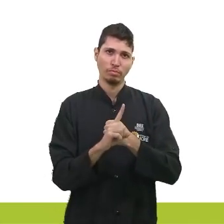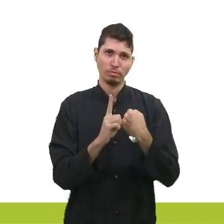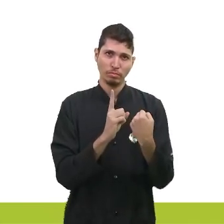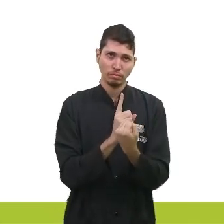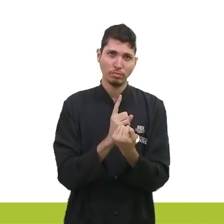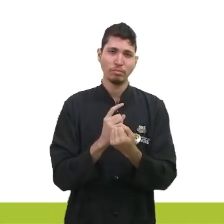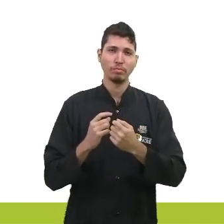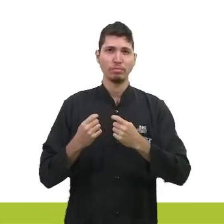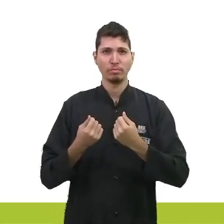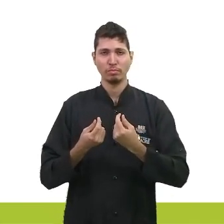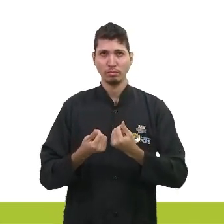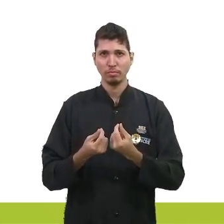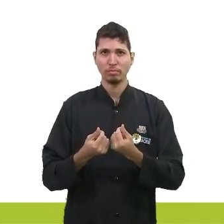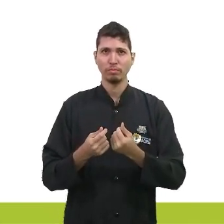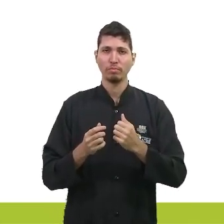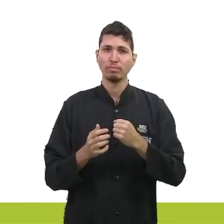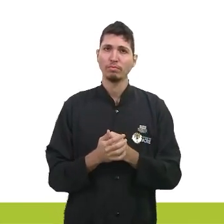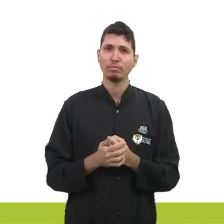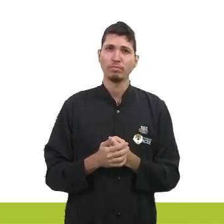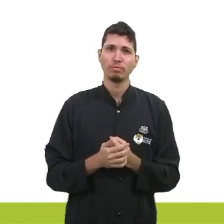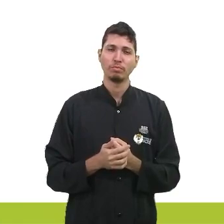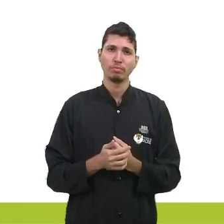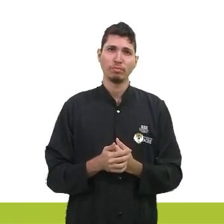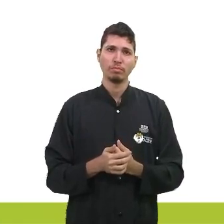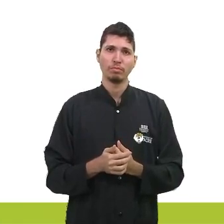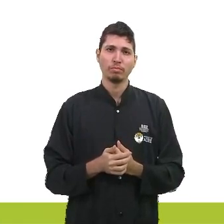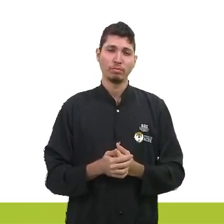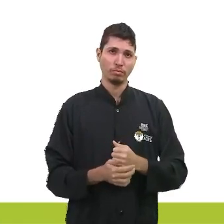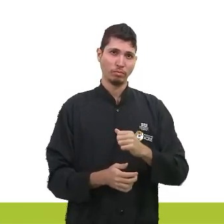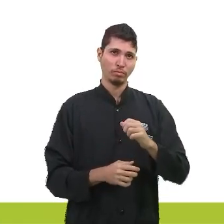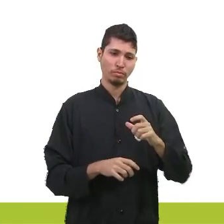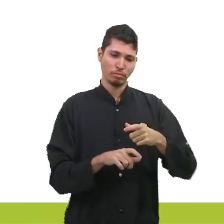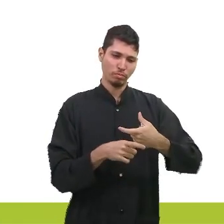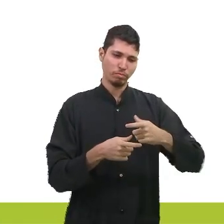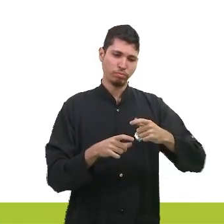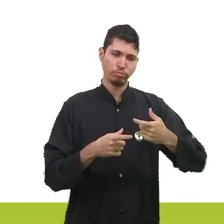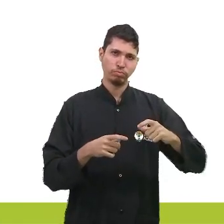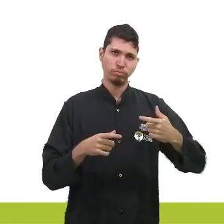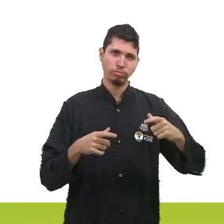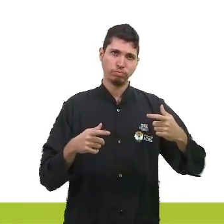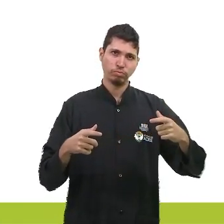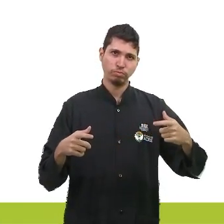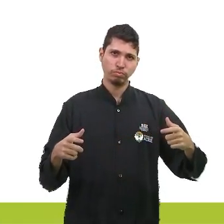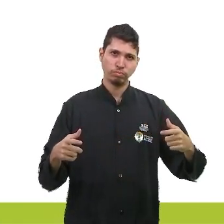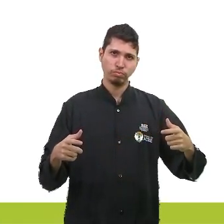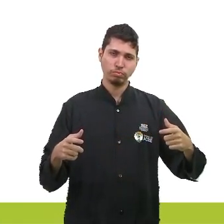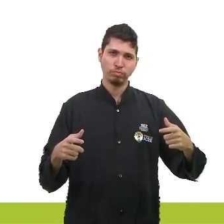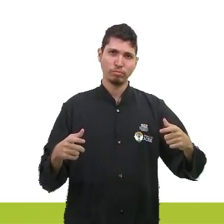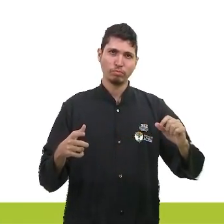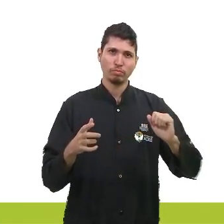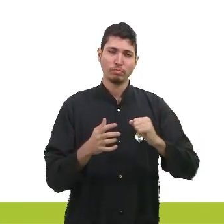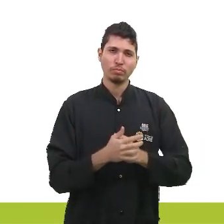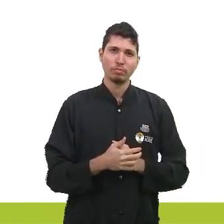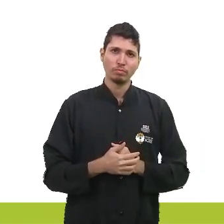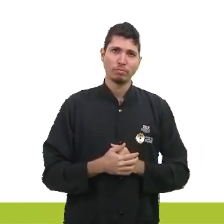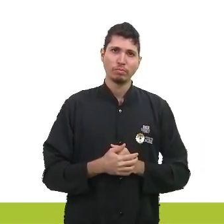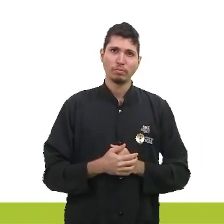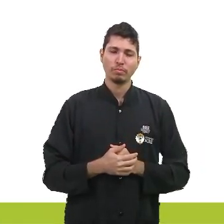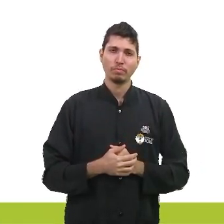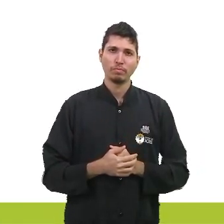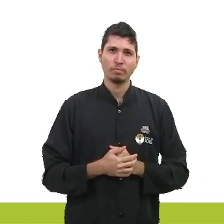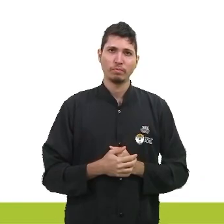primeiro impacto, a urbanização acelerada. As cidades, elas tinham condições de